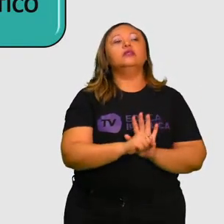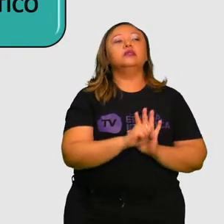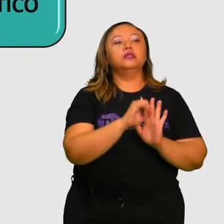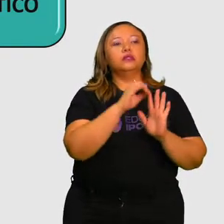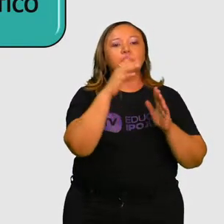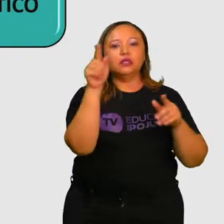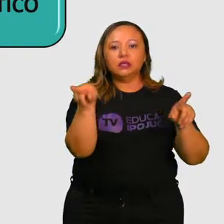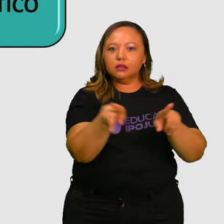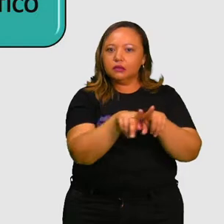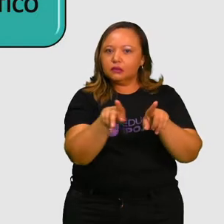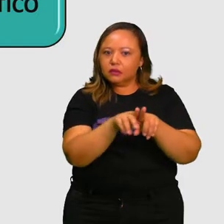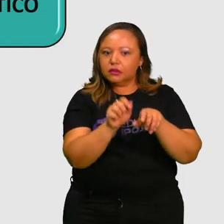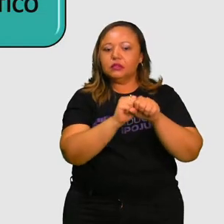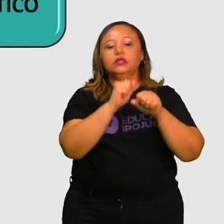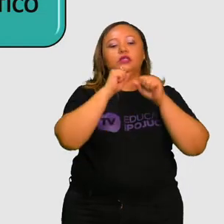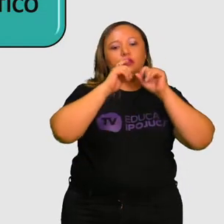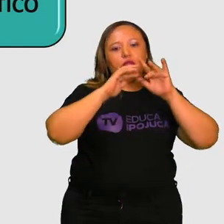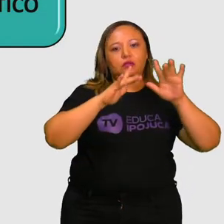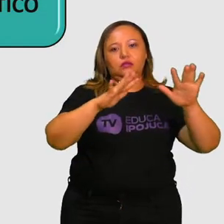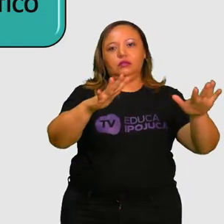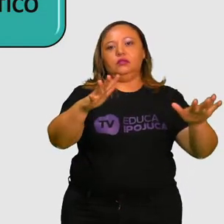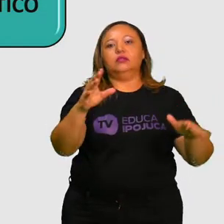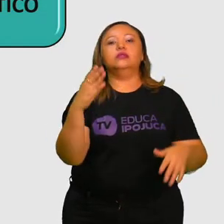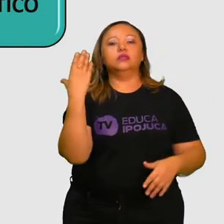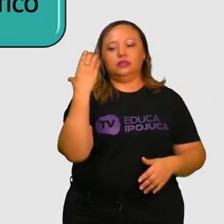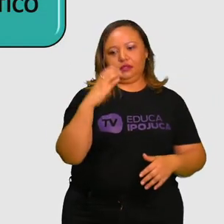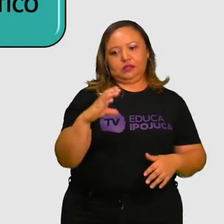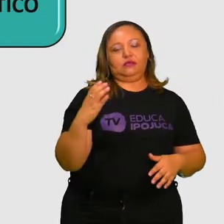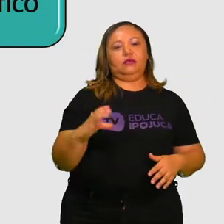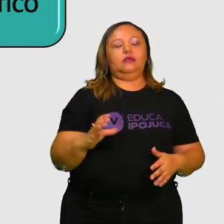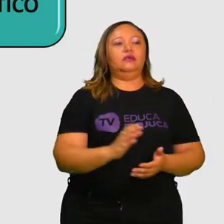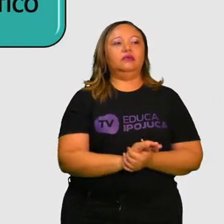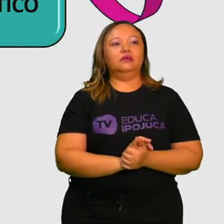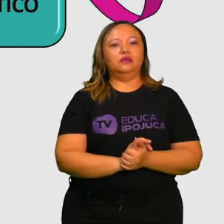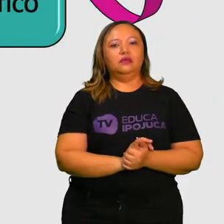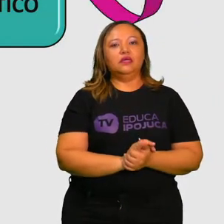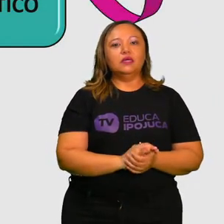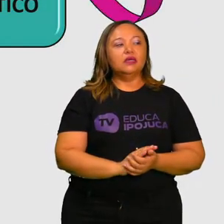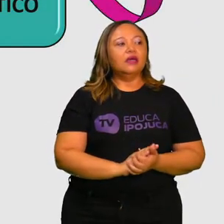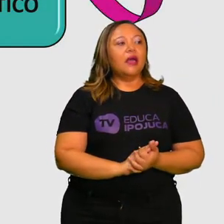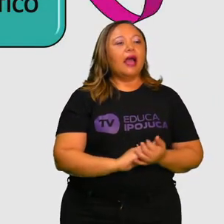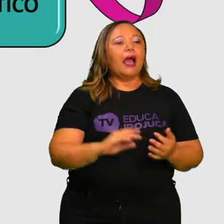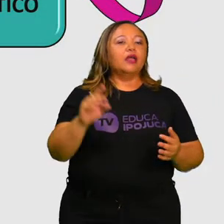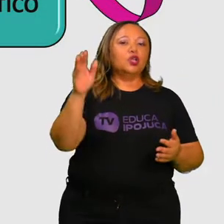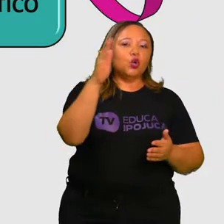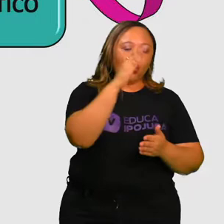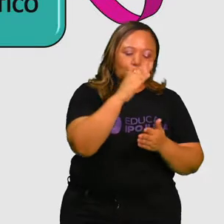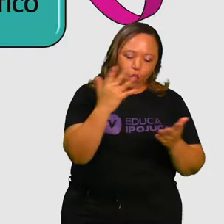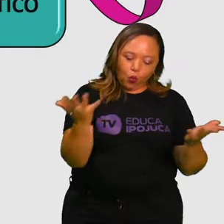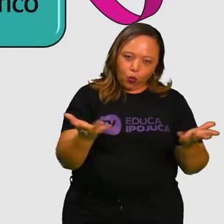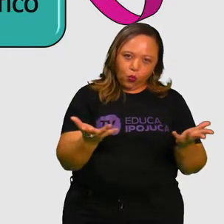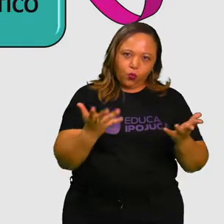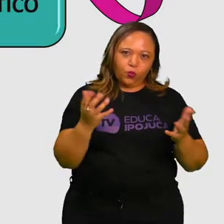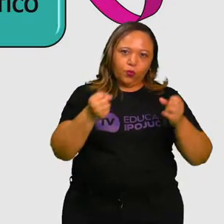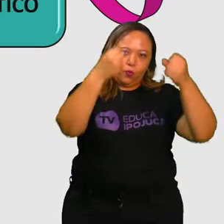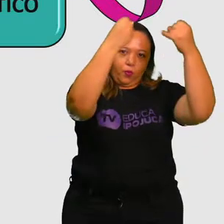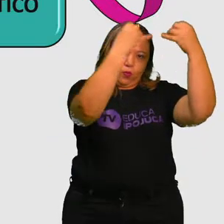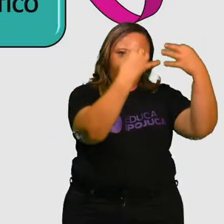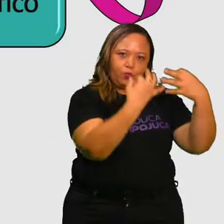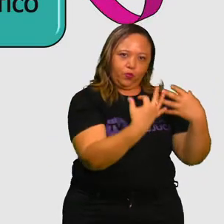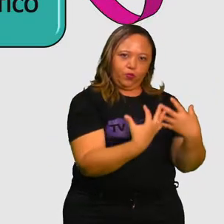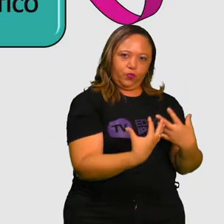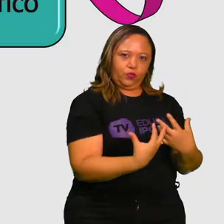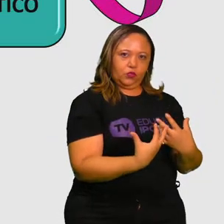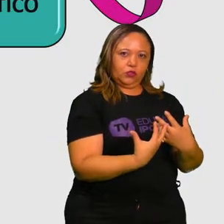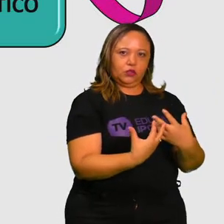científico, que vai trazer para a gente estudos científicos. Aí eu estou trazendo alguns exemplos